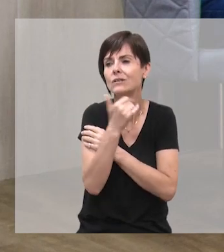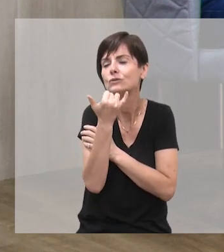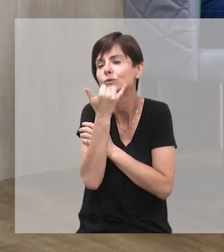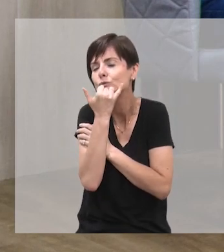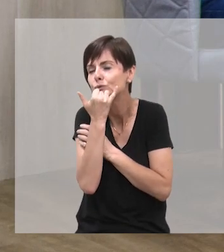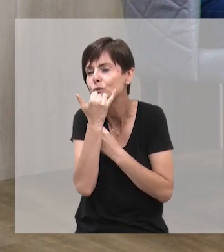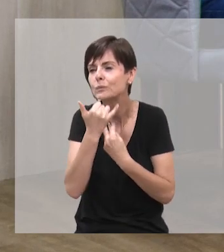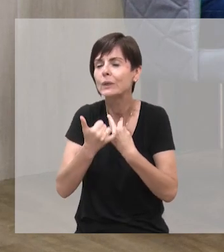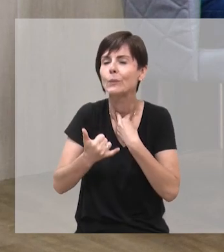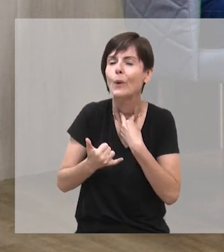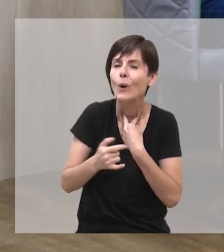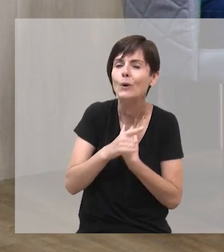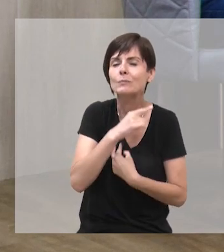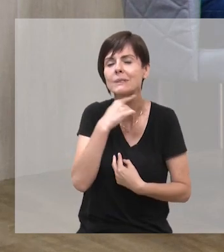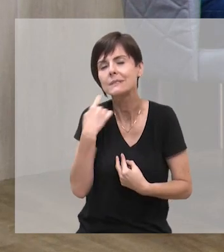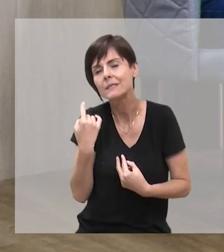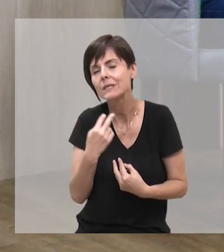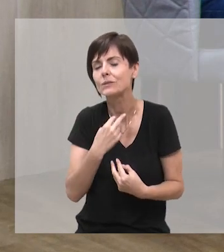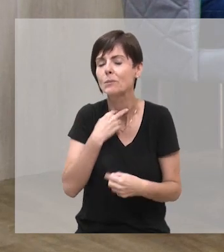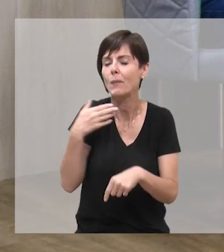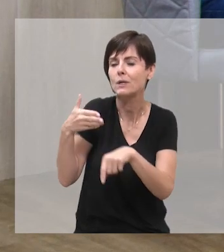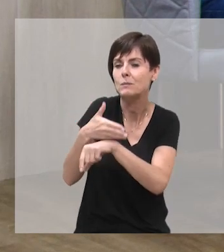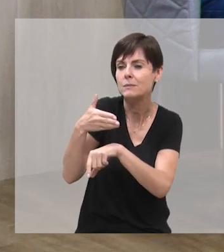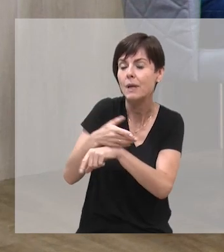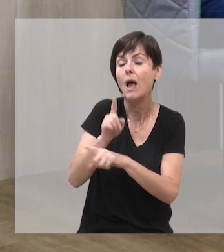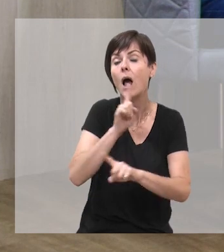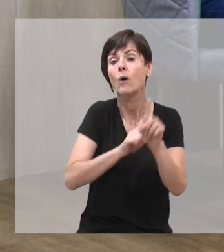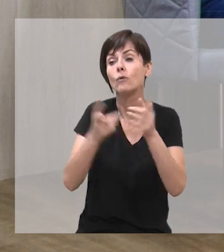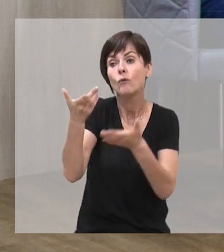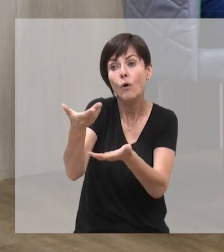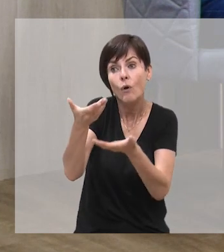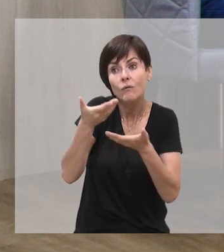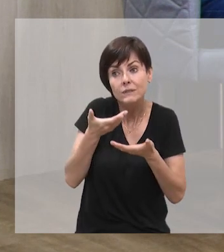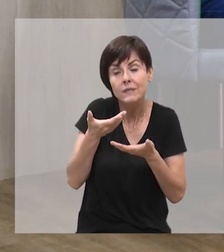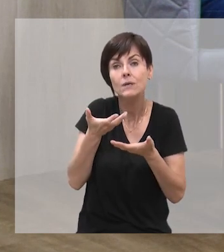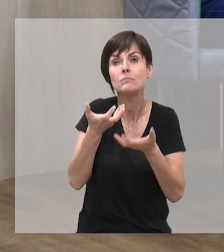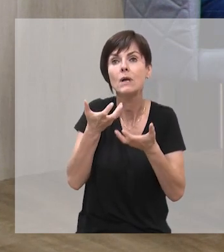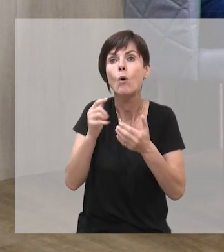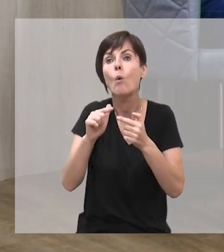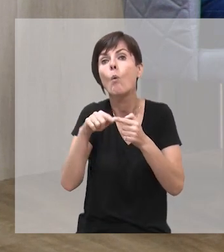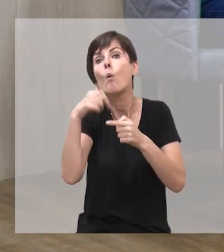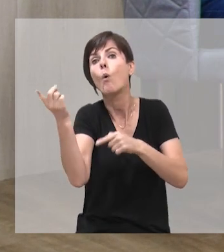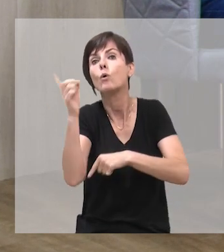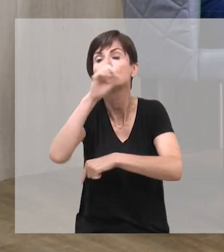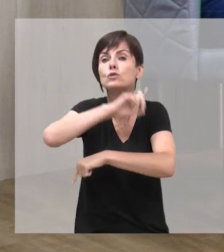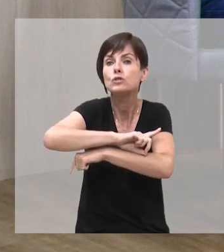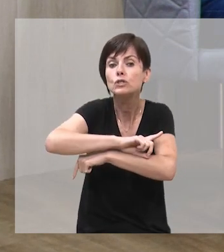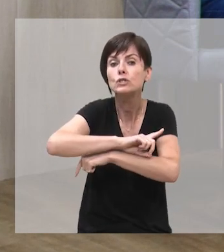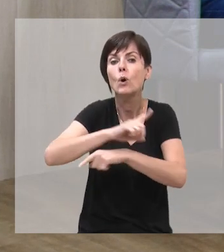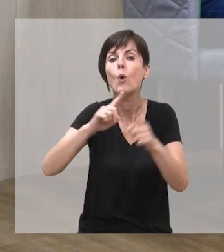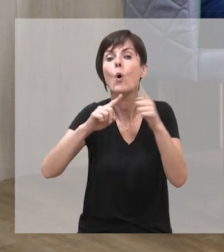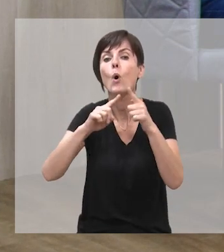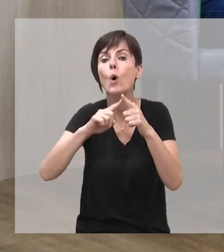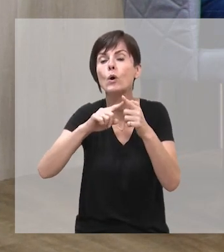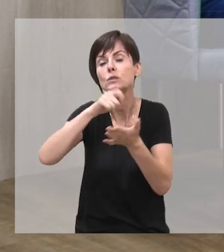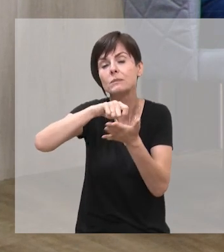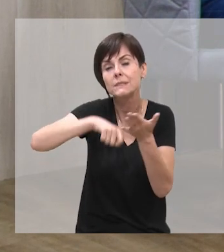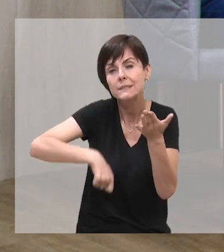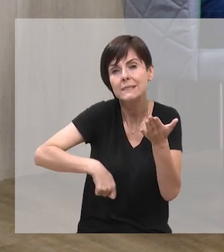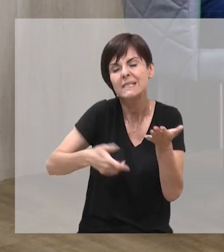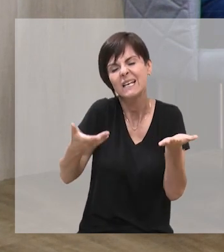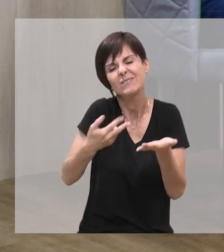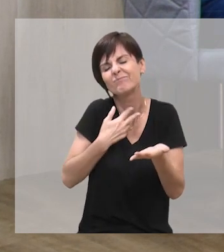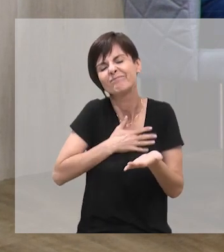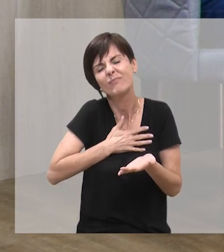enviando, pediram desculpas, que não iam poder participar, alguns foram convidados e preferiram deixar para outros gêneros, não se